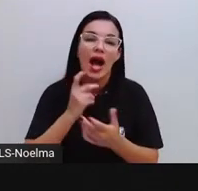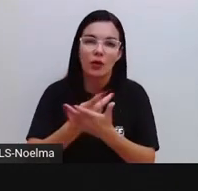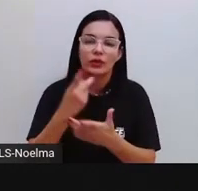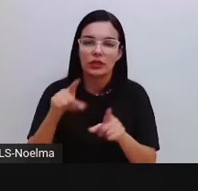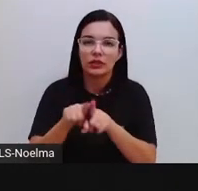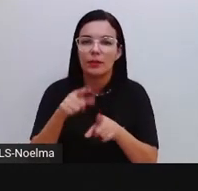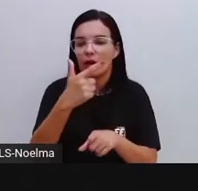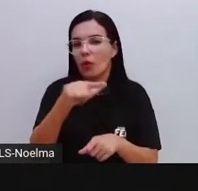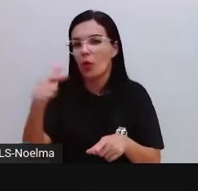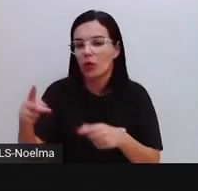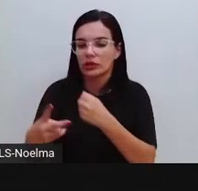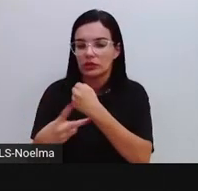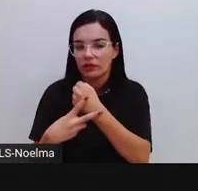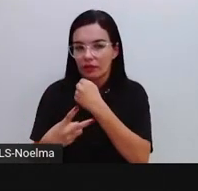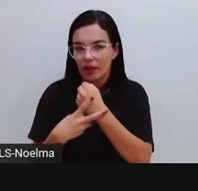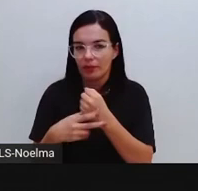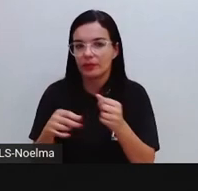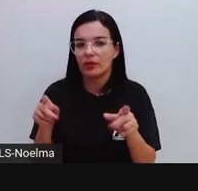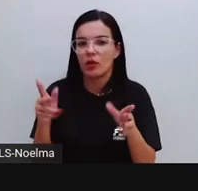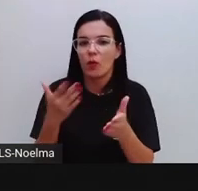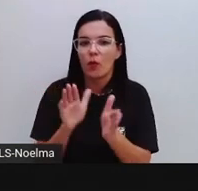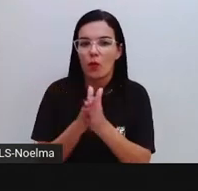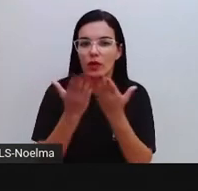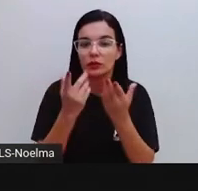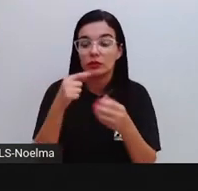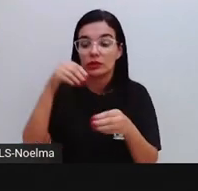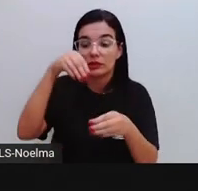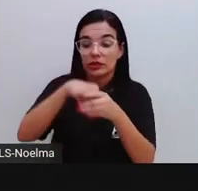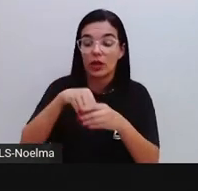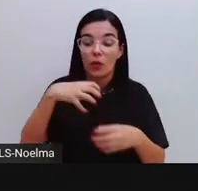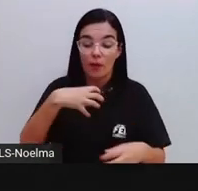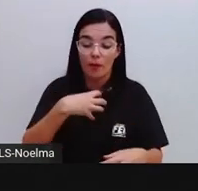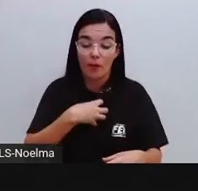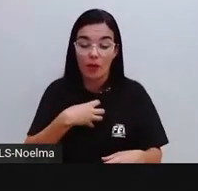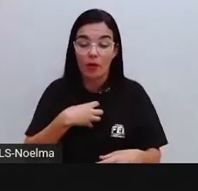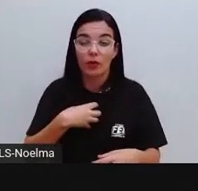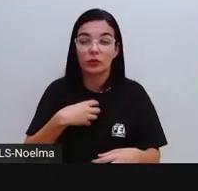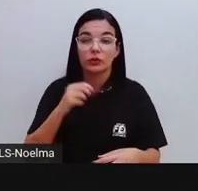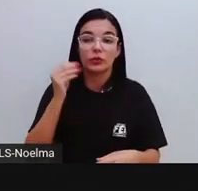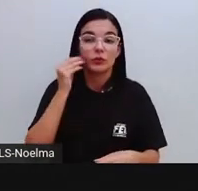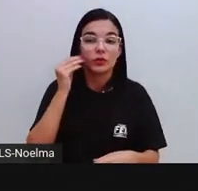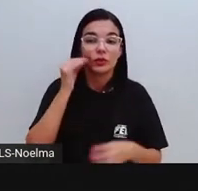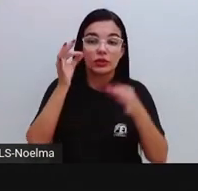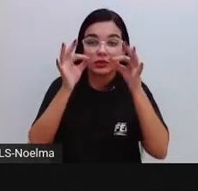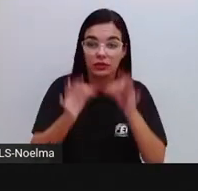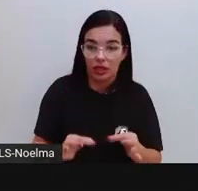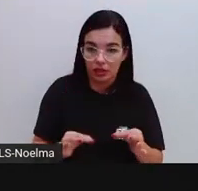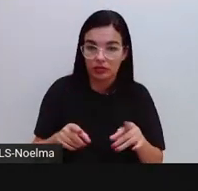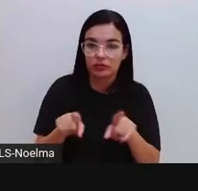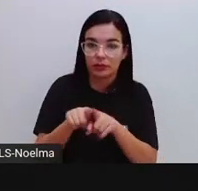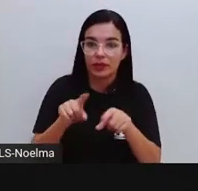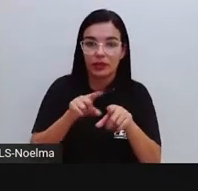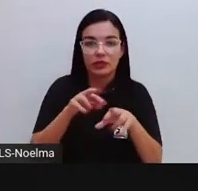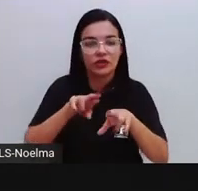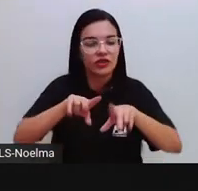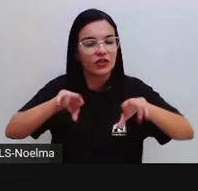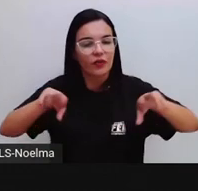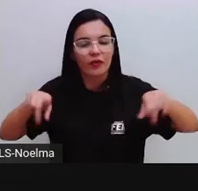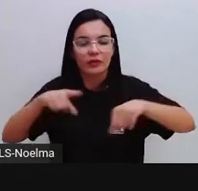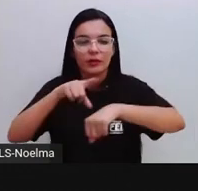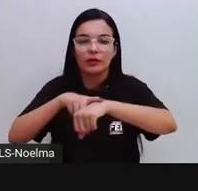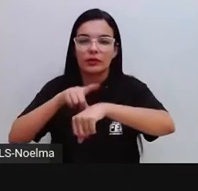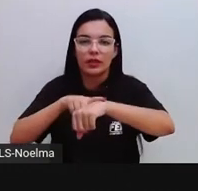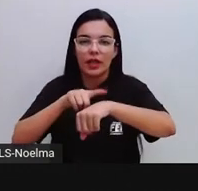verbos também, quando eles entram aqui no indicativo, no modo indicativo e nos seus vários tempos verbais, né? O